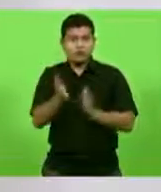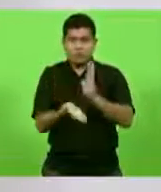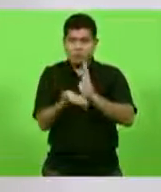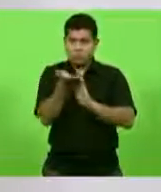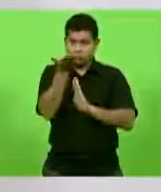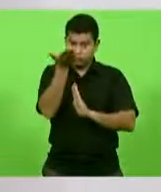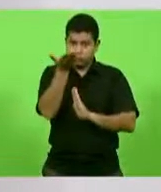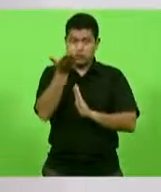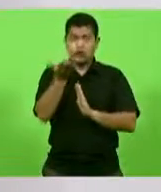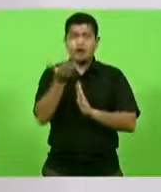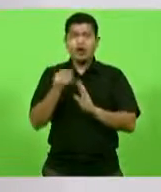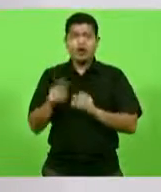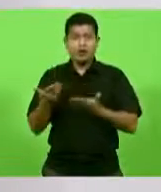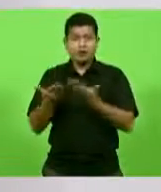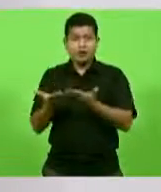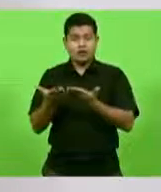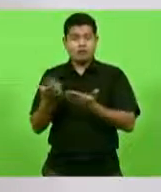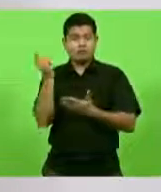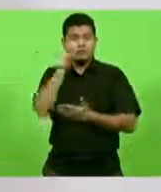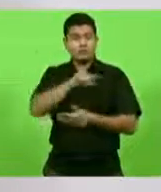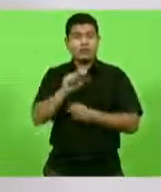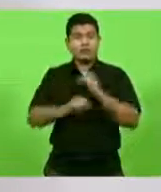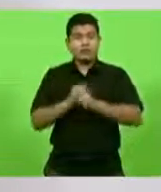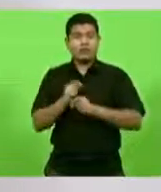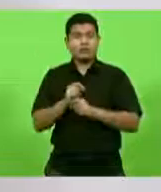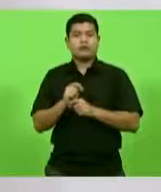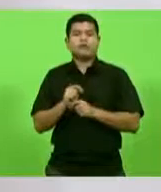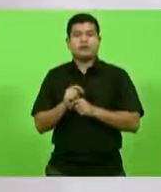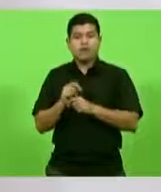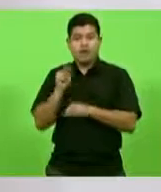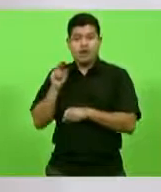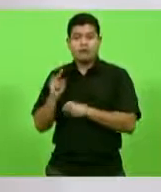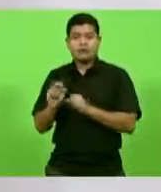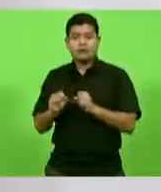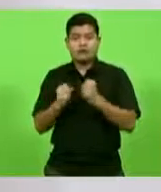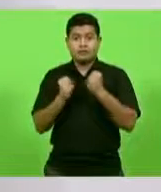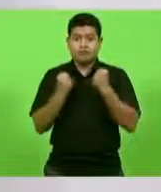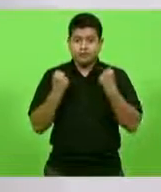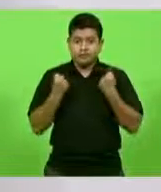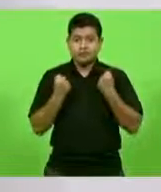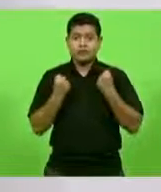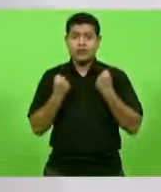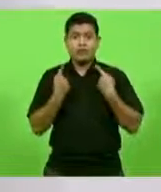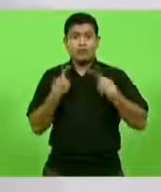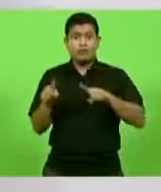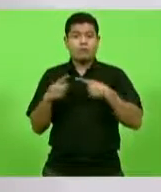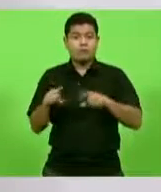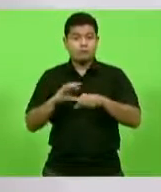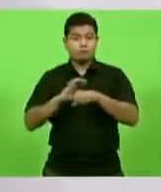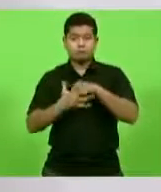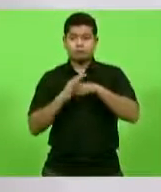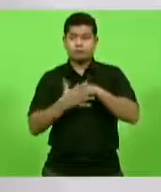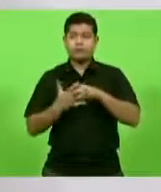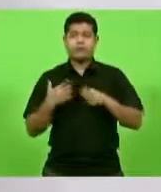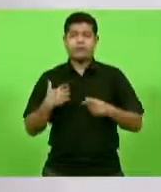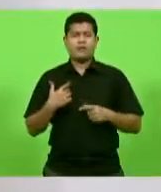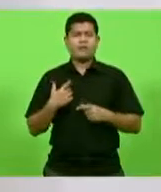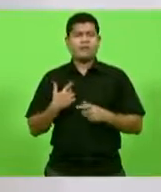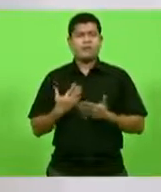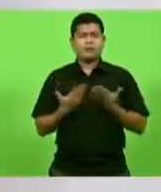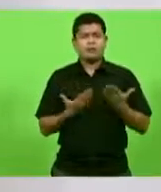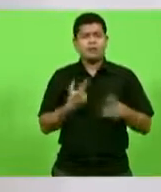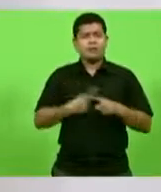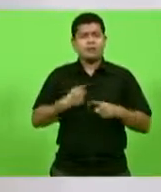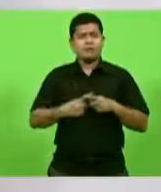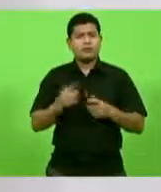Não só isso, porque o sistema imunológico ele também é blindado. Por que que uma pessoa chega num local, depois que sai